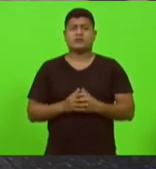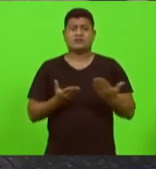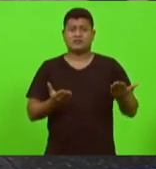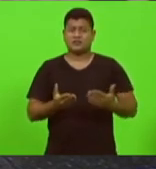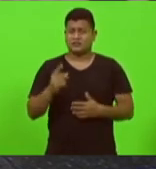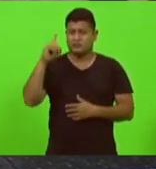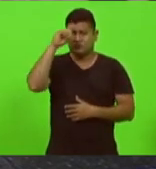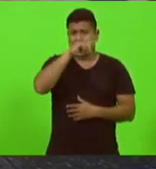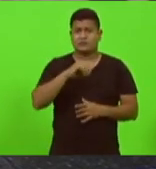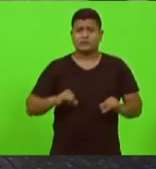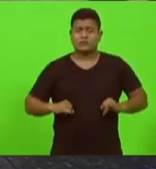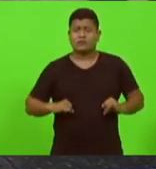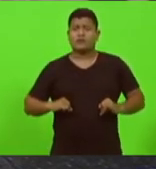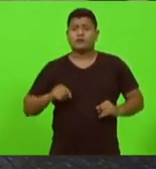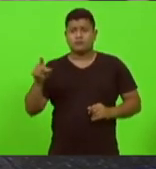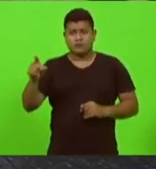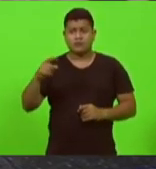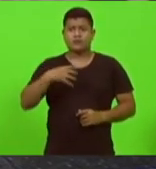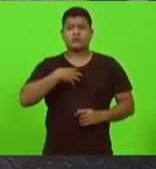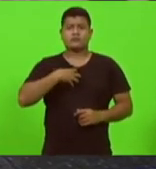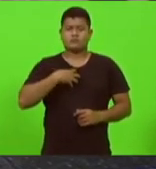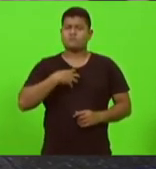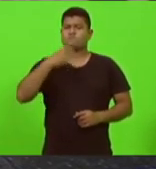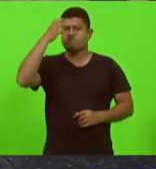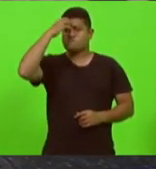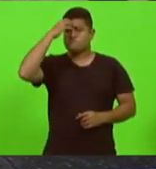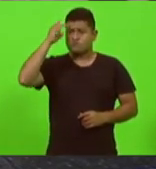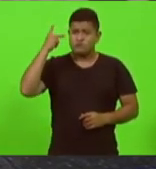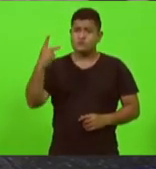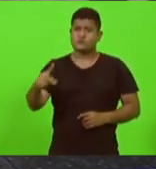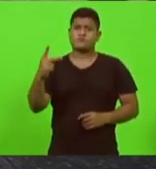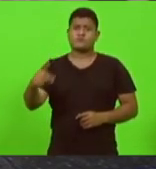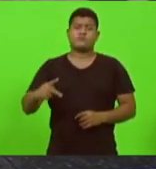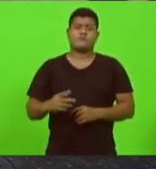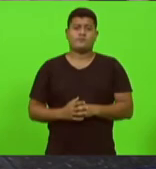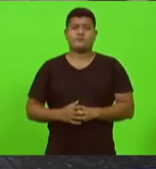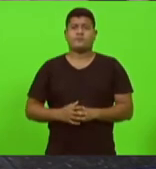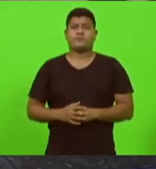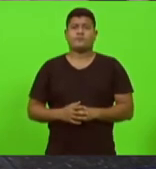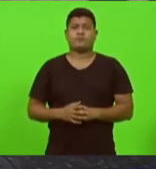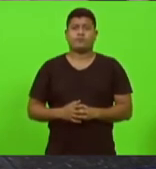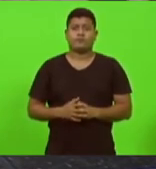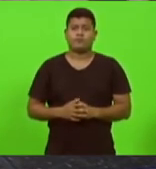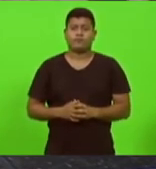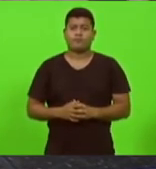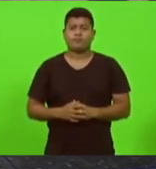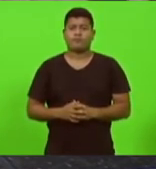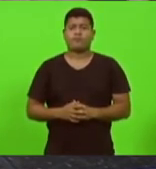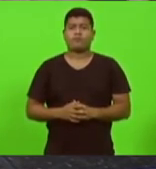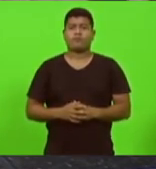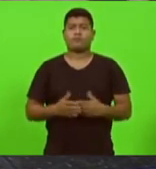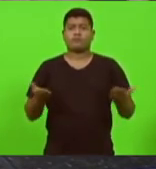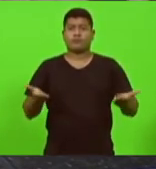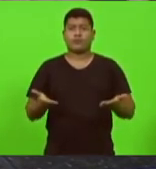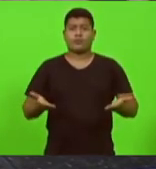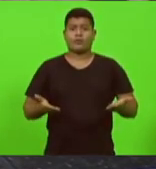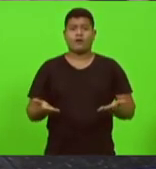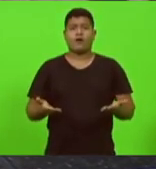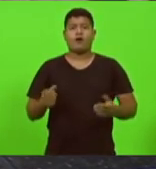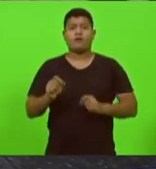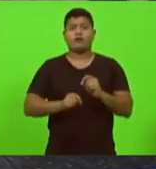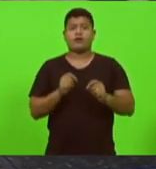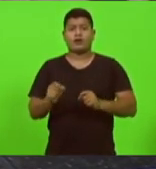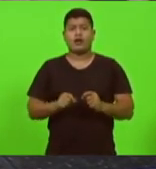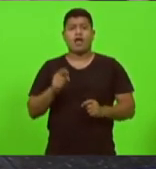salário de dezembro ainda está lá pagando juros por alguma coisa que ele não conseguiu pagar ainda e agora é dever moral e nós